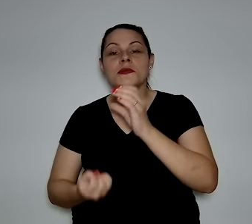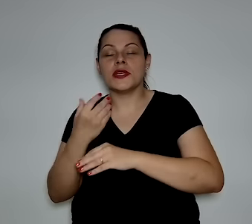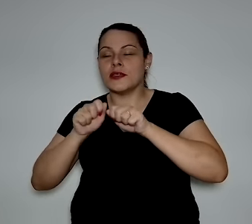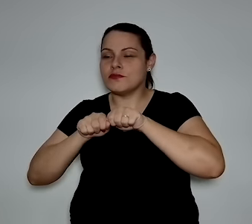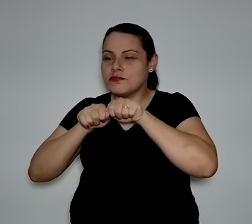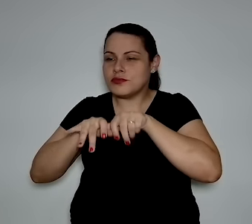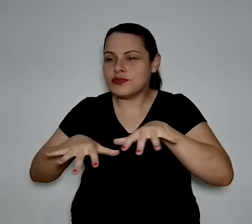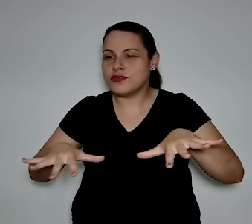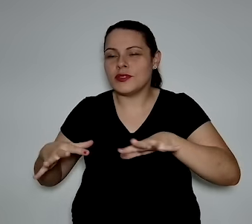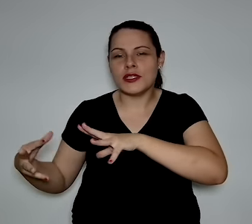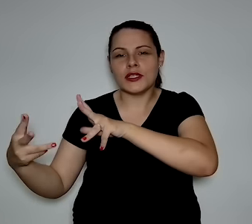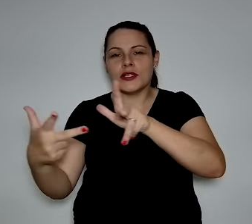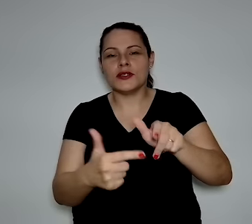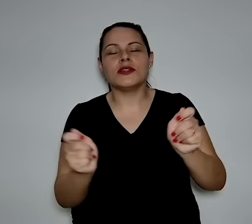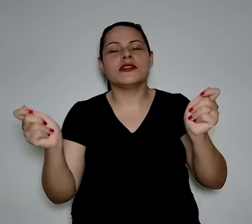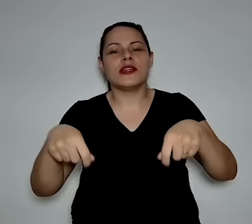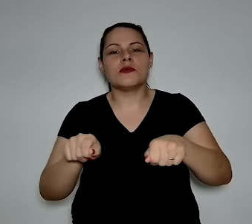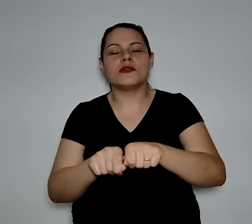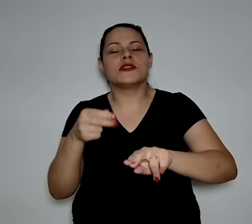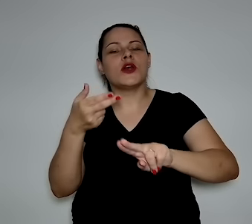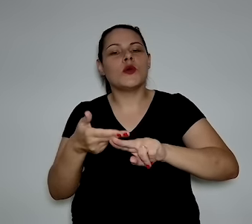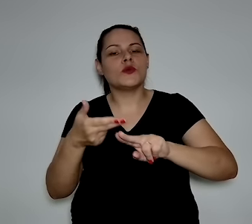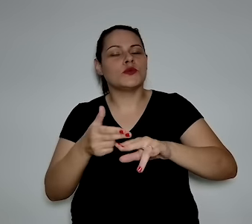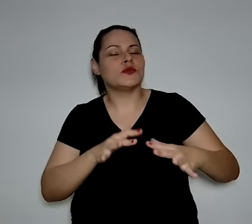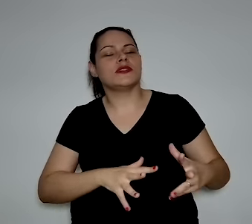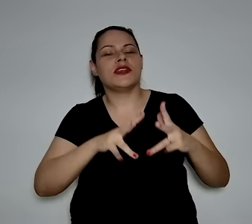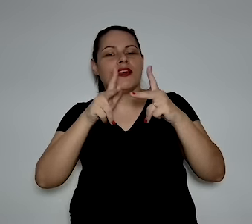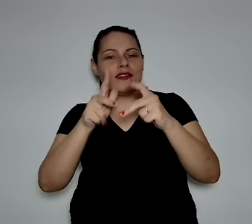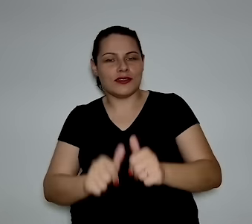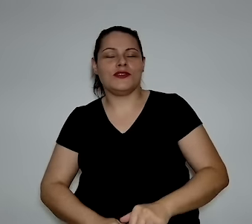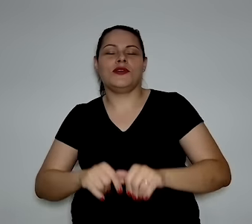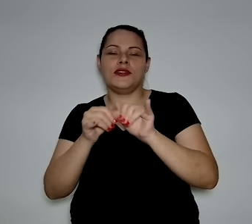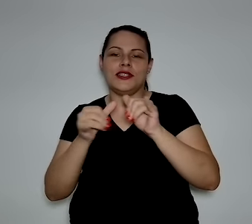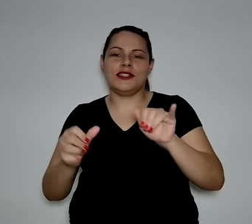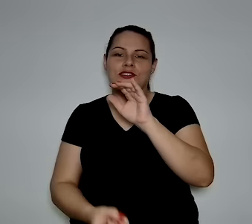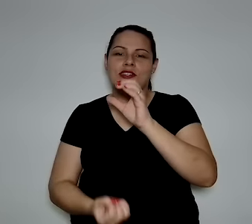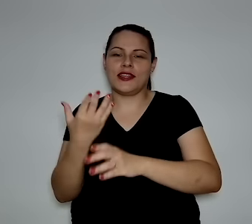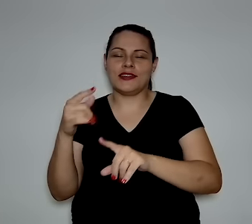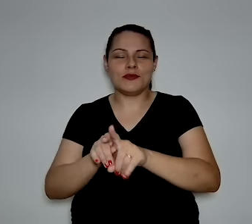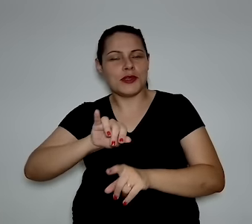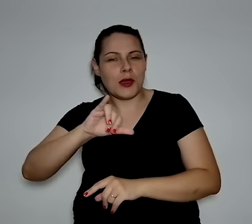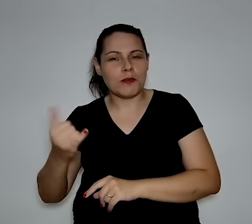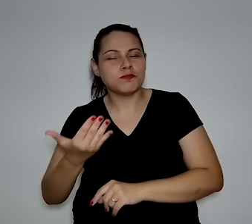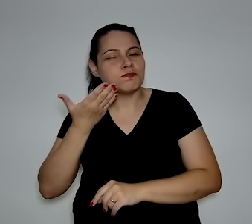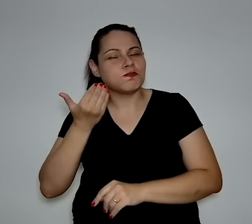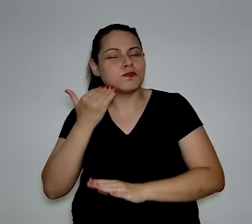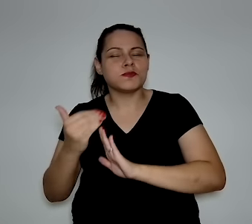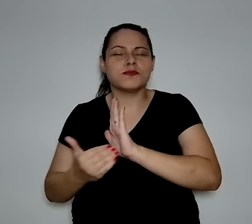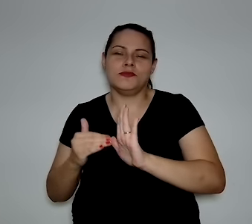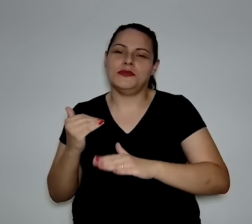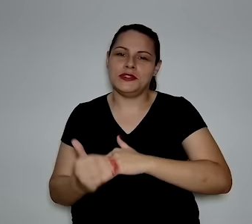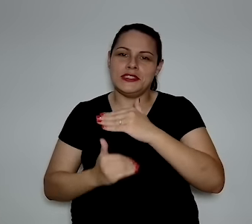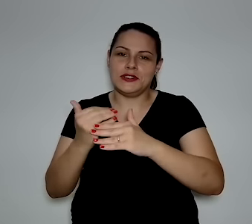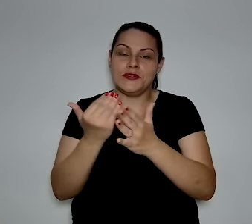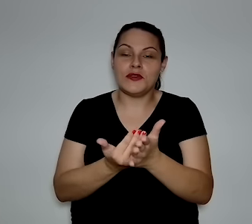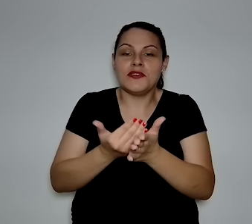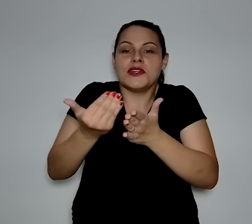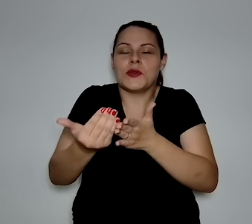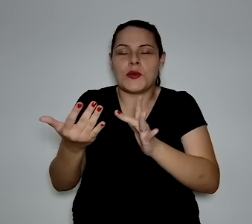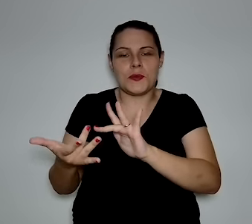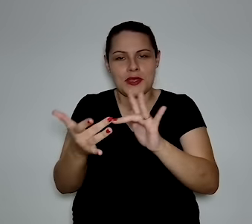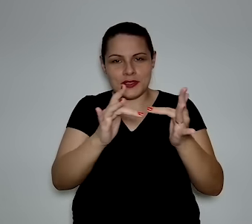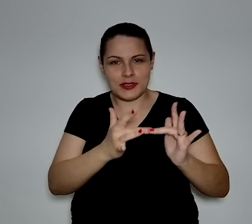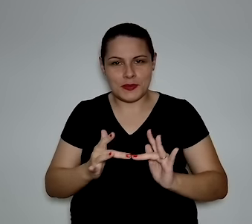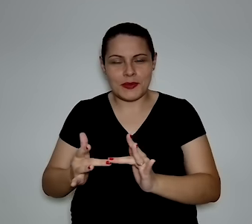hubs de hidrogênio que, por si só, já podem consumir a demanda gerada, aproveitar-se de todos os desenvolvimentos do